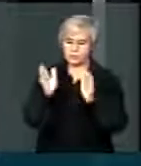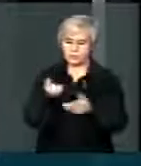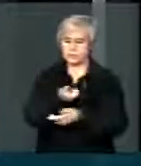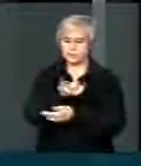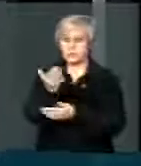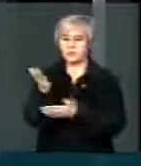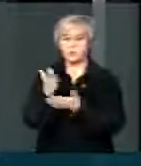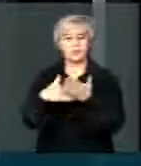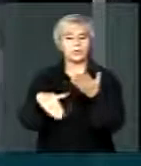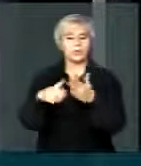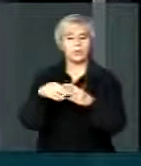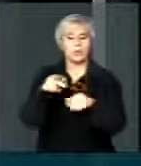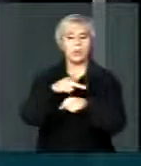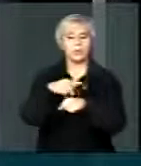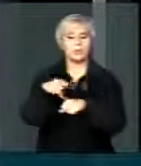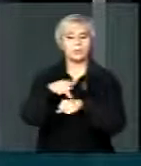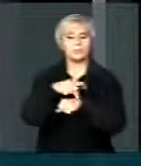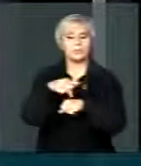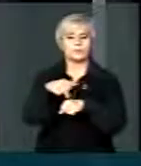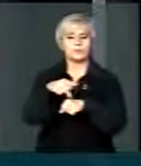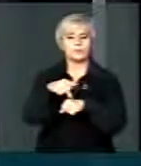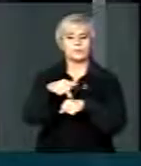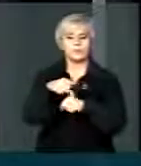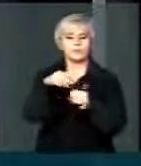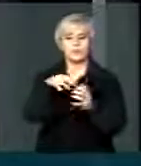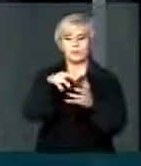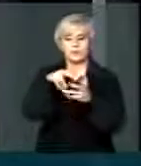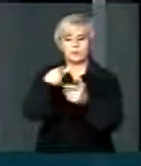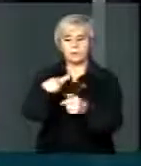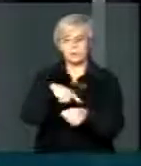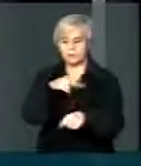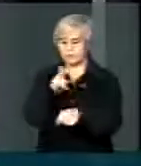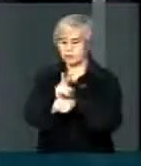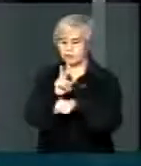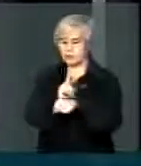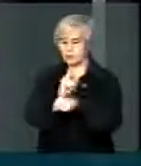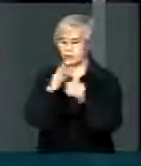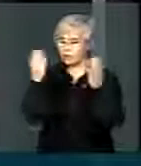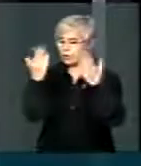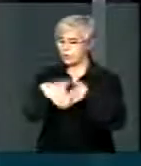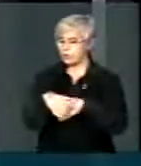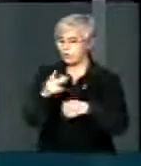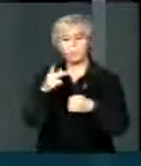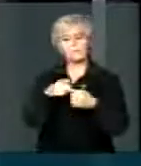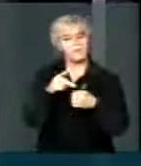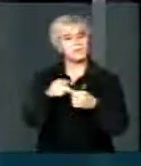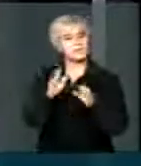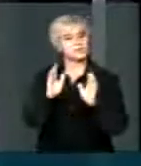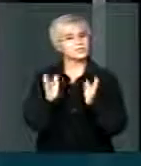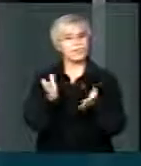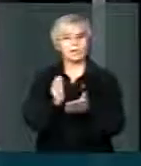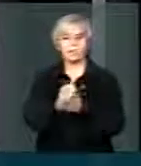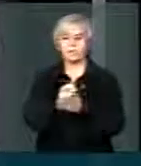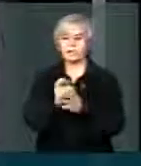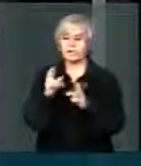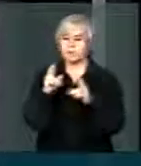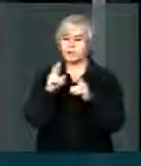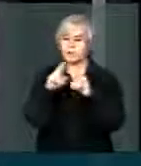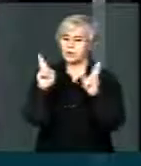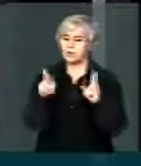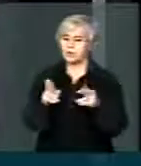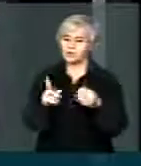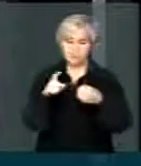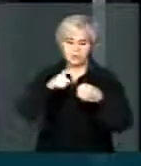todos os países que têm reservas comprovadas de petróleo. O regime de concessão,